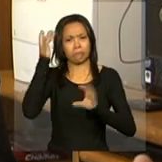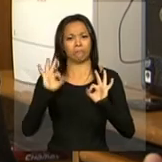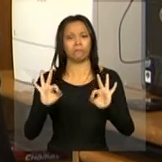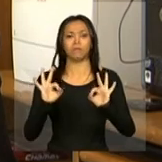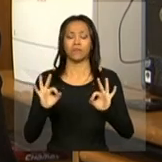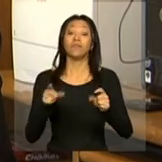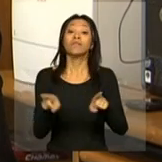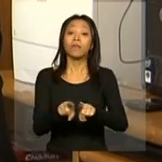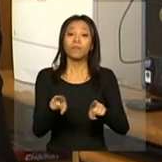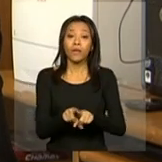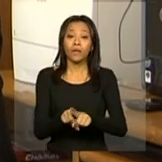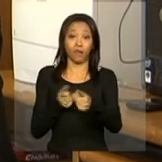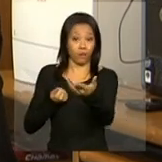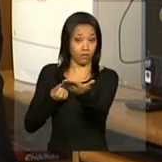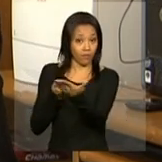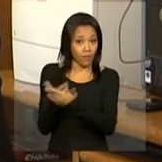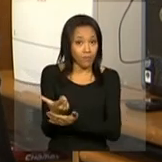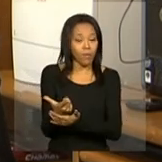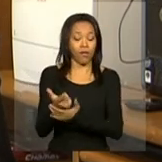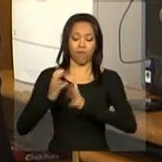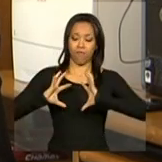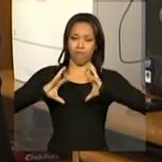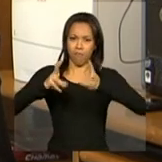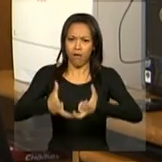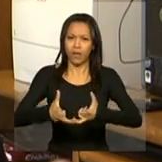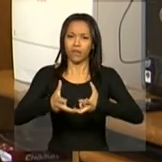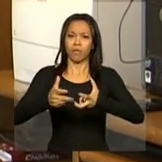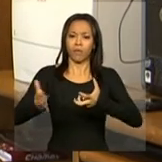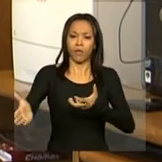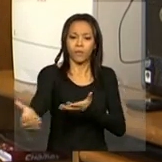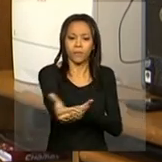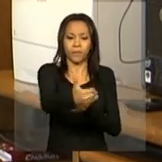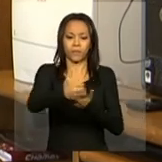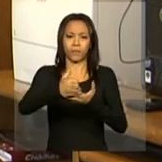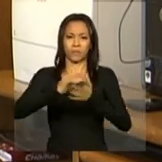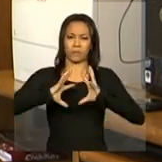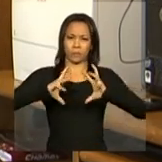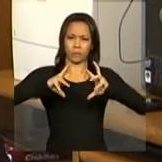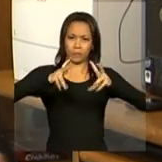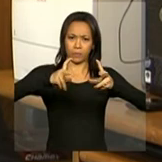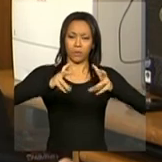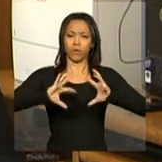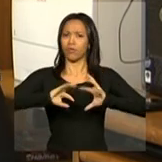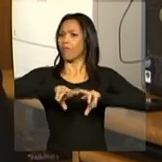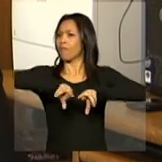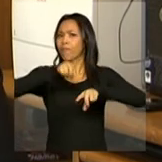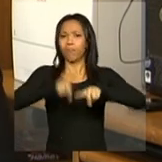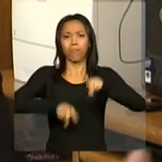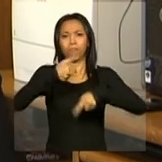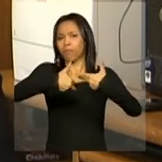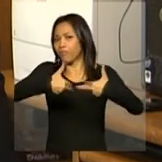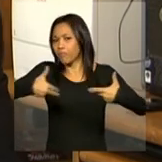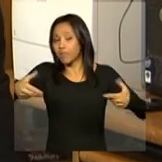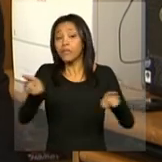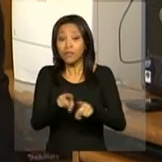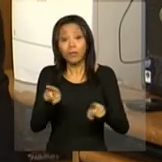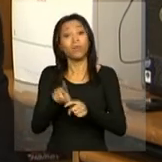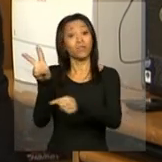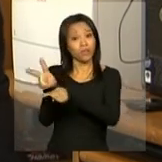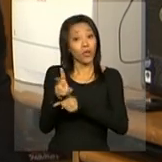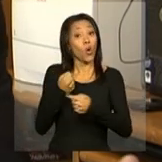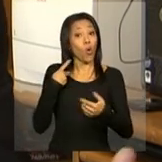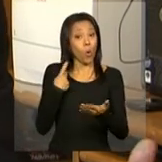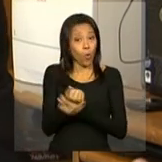como tem, além de comprar máquina como colheitadeira, trator, plantadeira, e também hoje poder financiar, inclusive, o seu